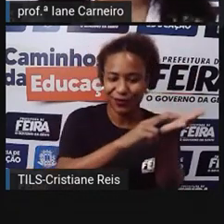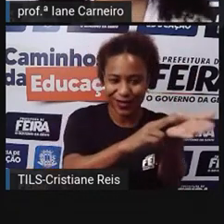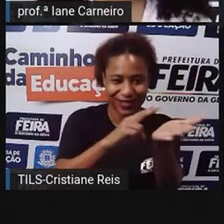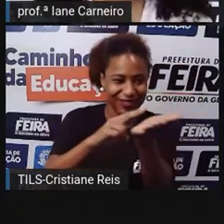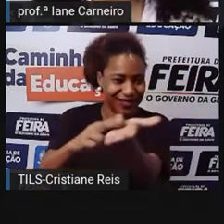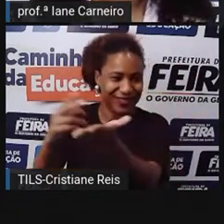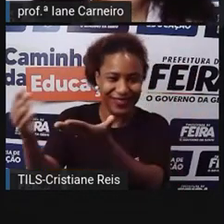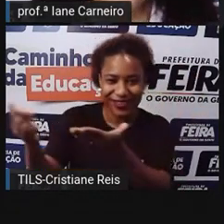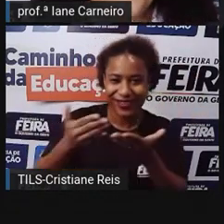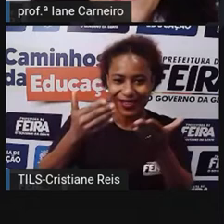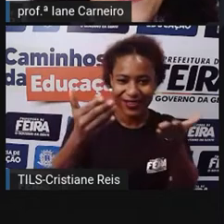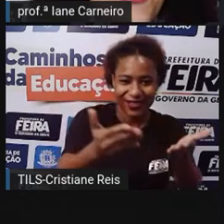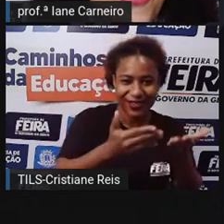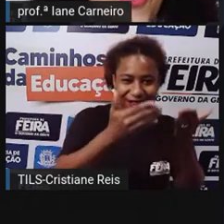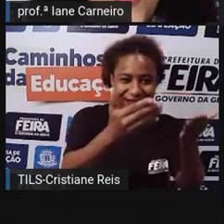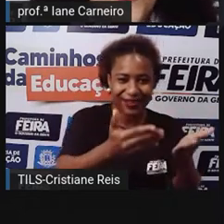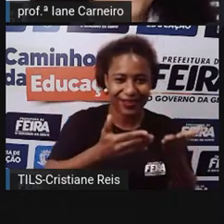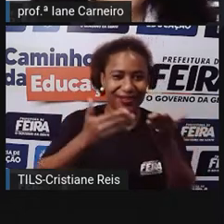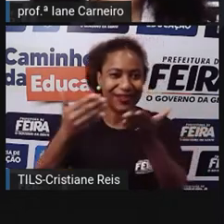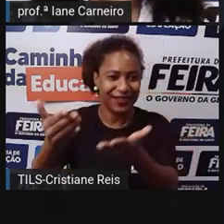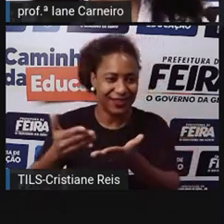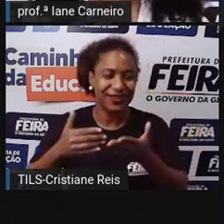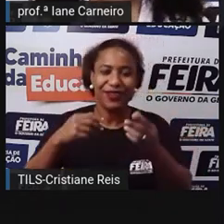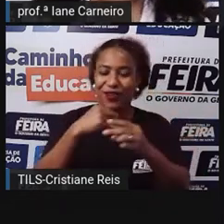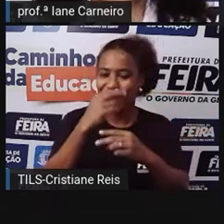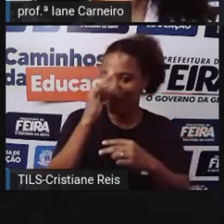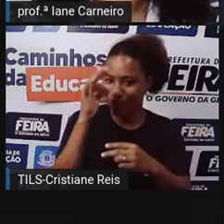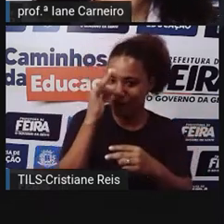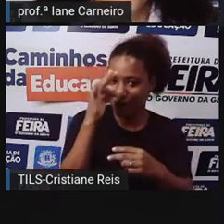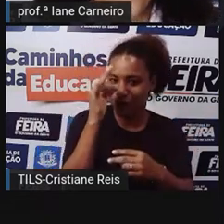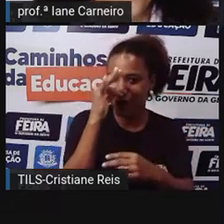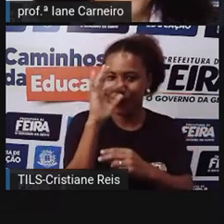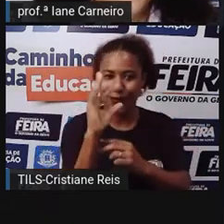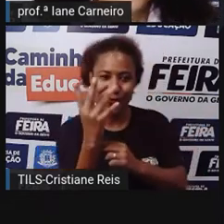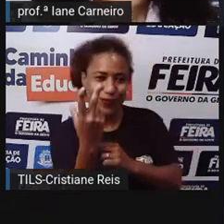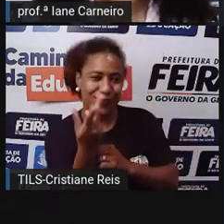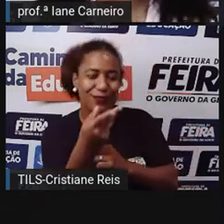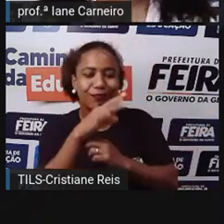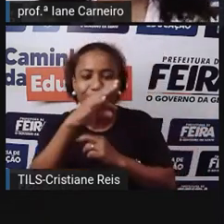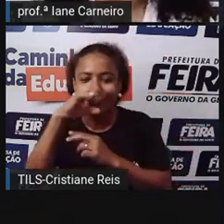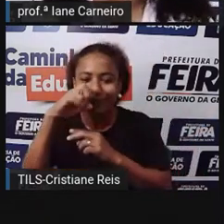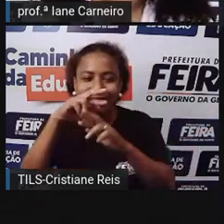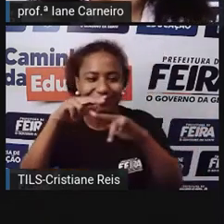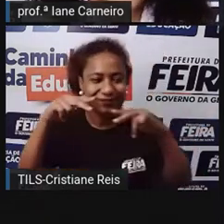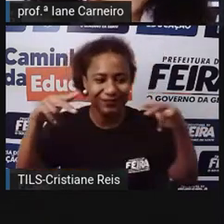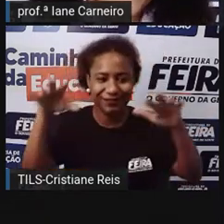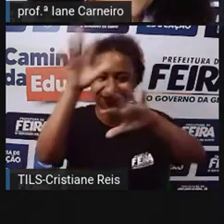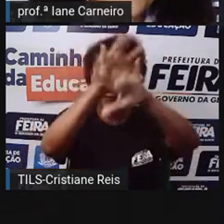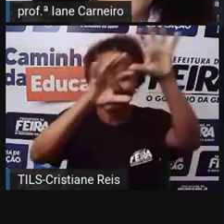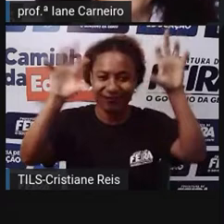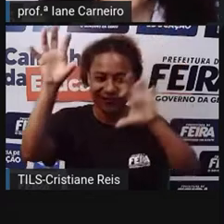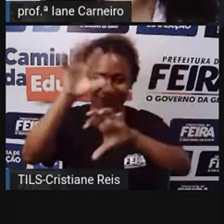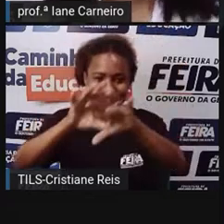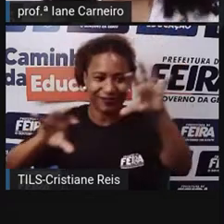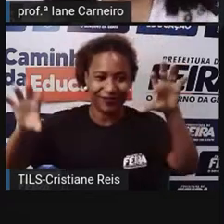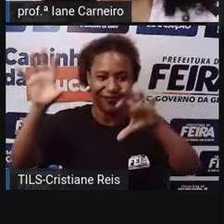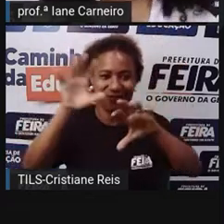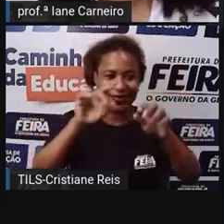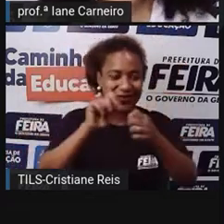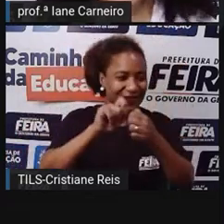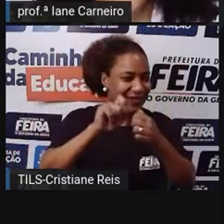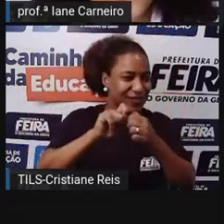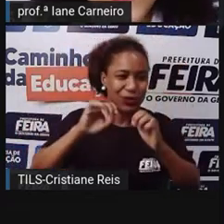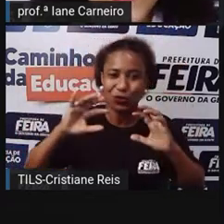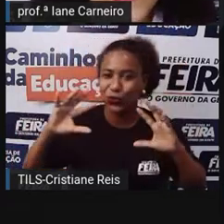manso Encomendaram flores de tudo quanto era perfume e cor Contrataram abelhas para fazer tudo